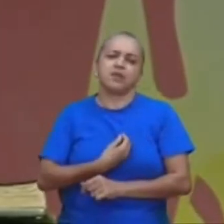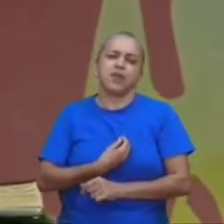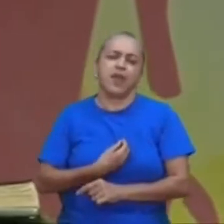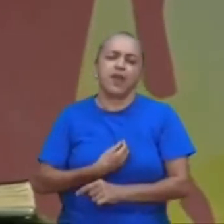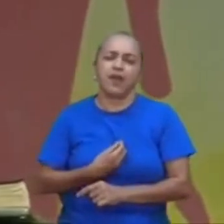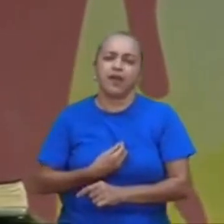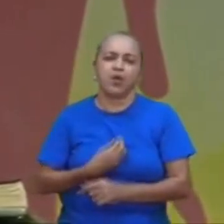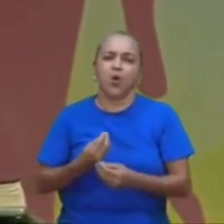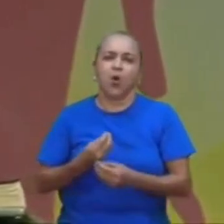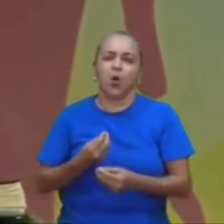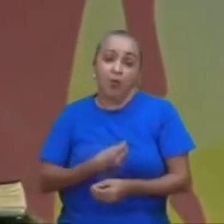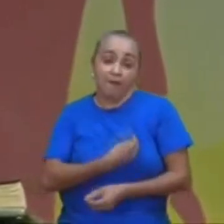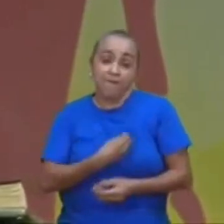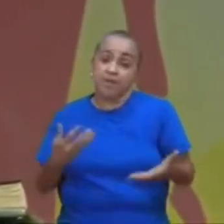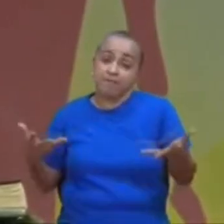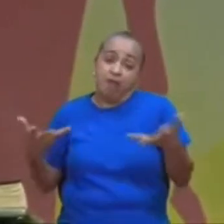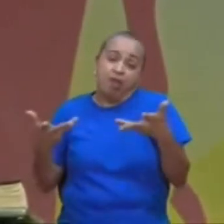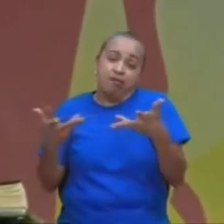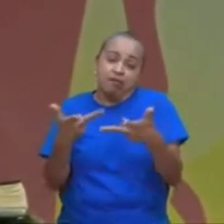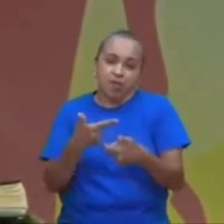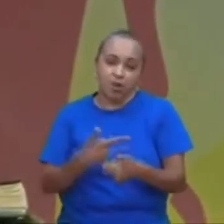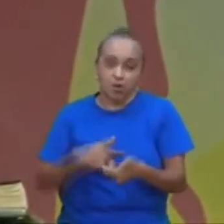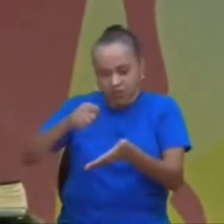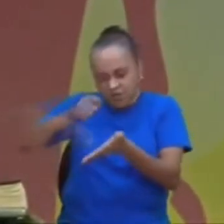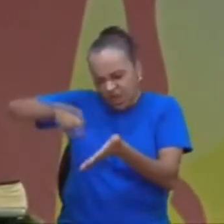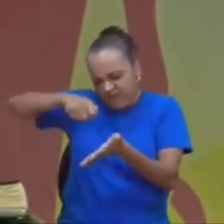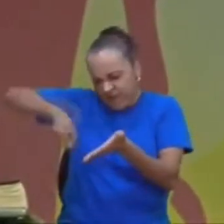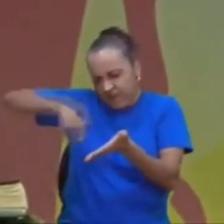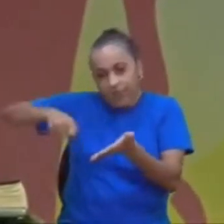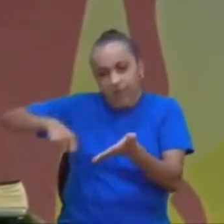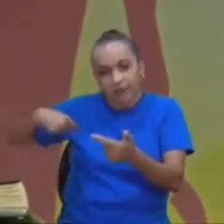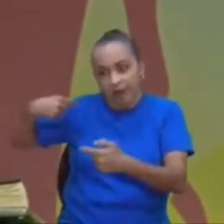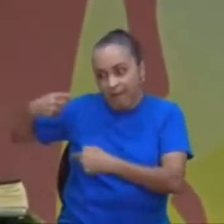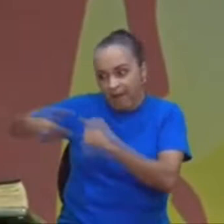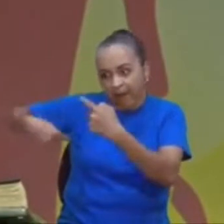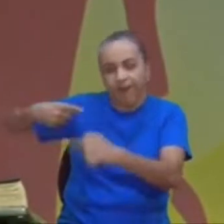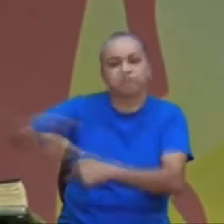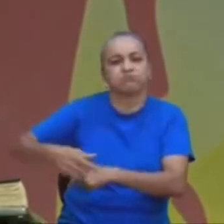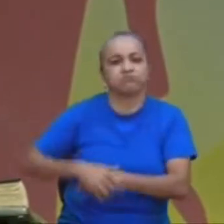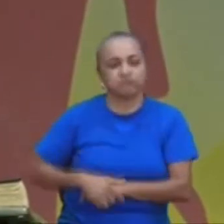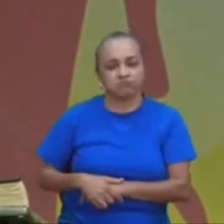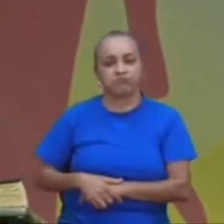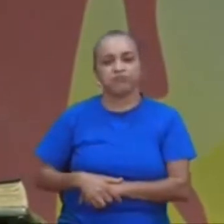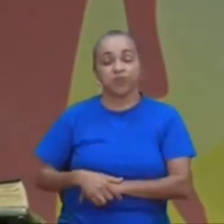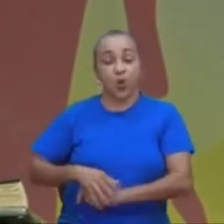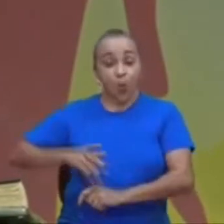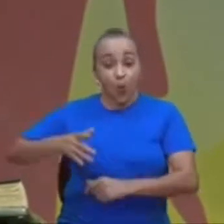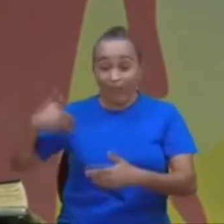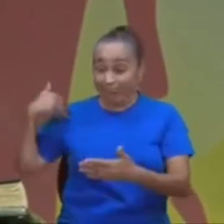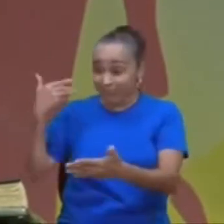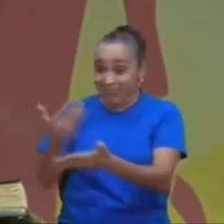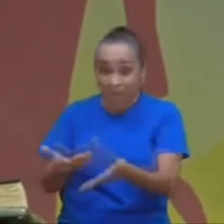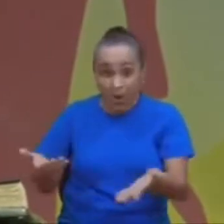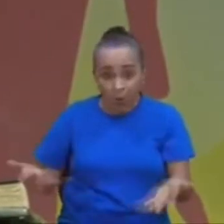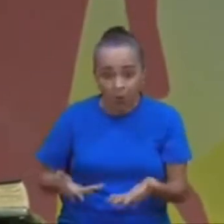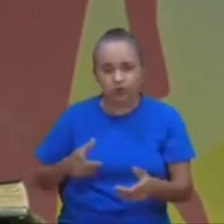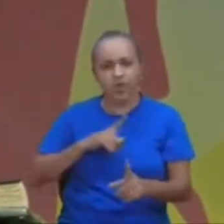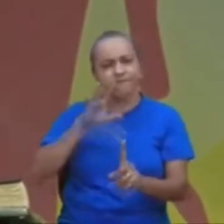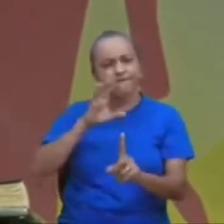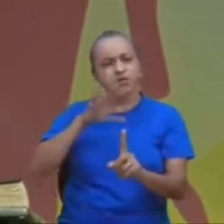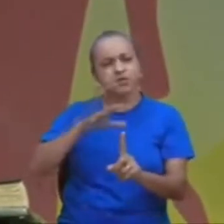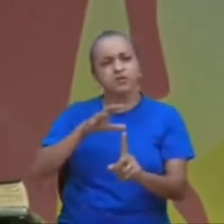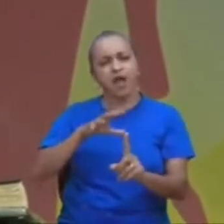vida, e seus escritos, ainda criança, tem levado muitas pessoas a se